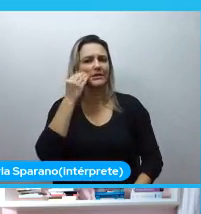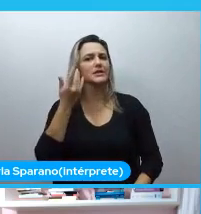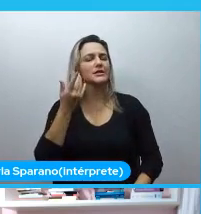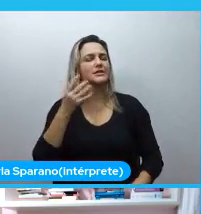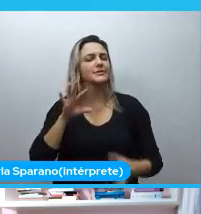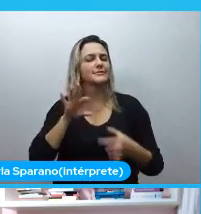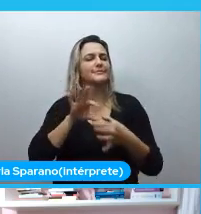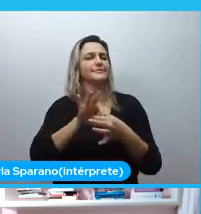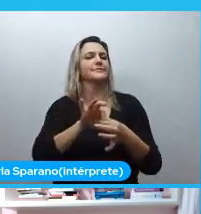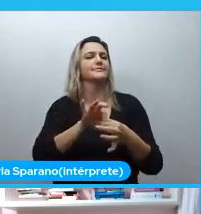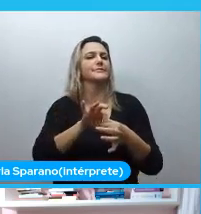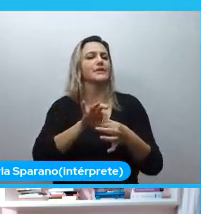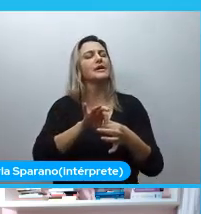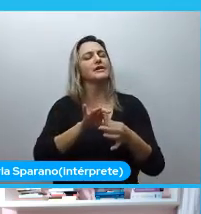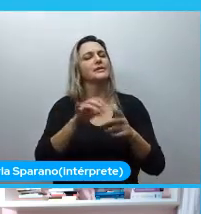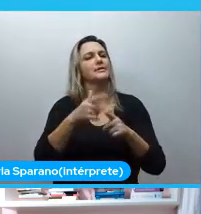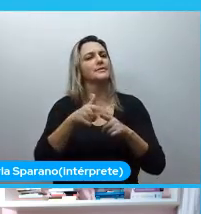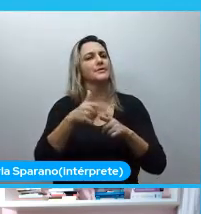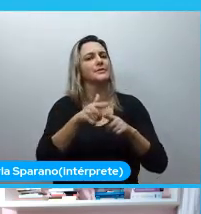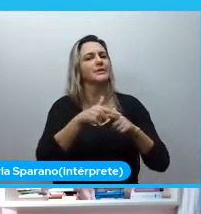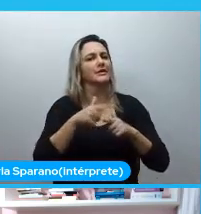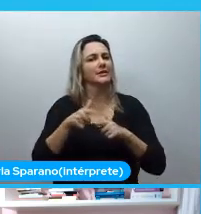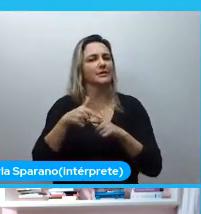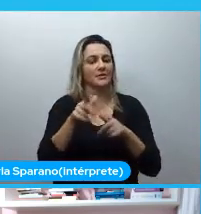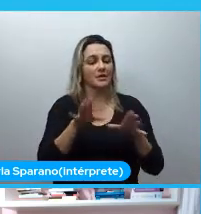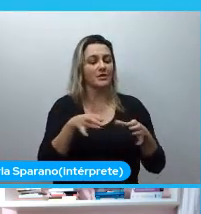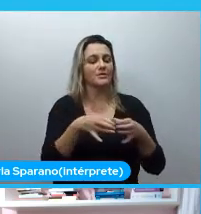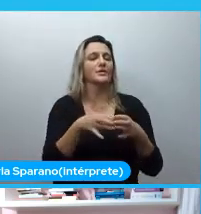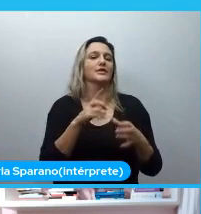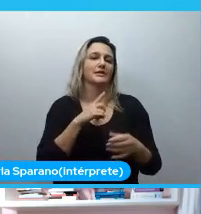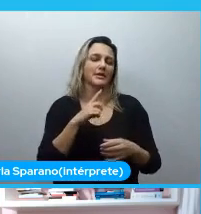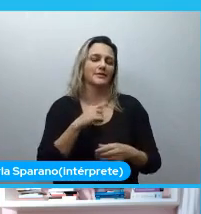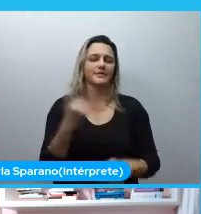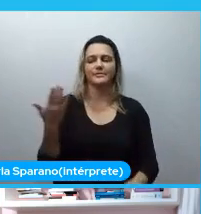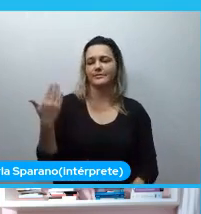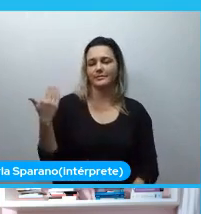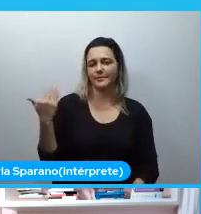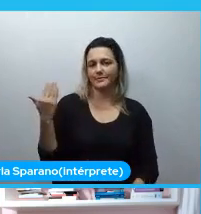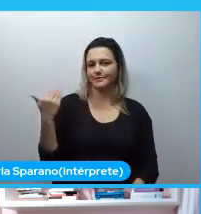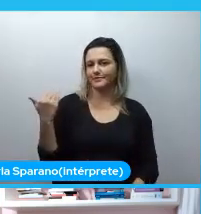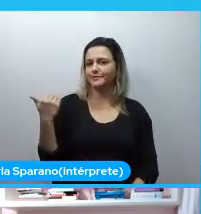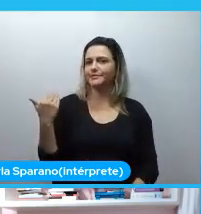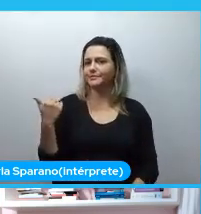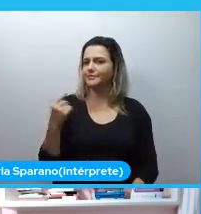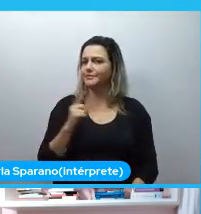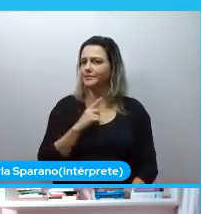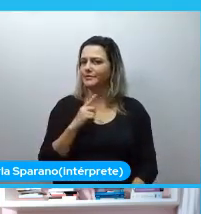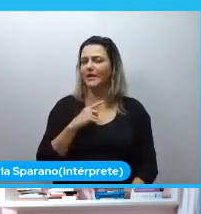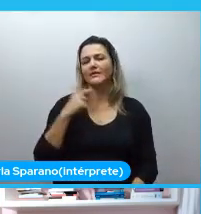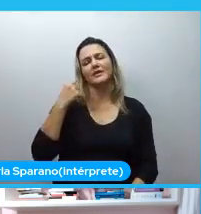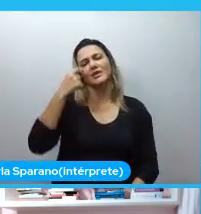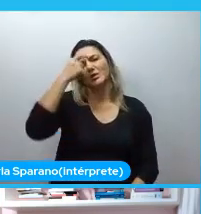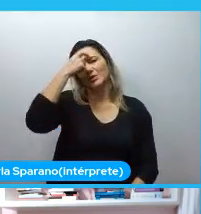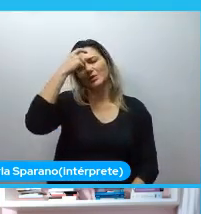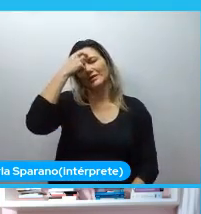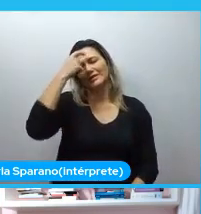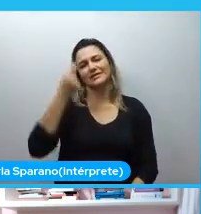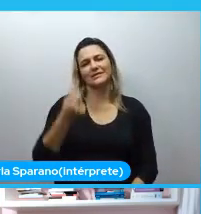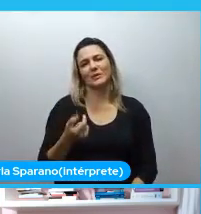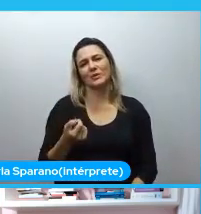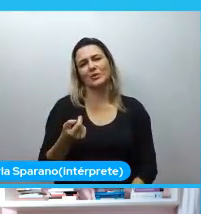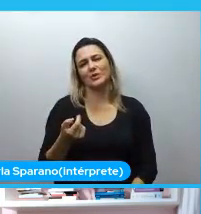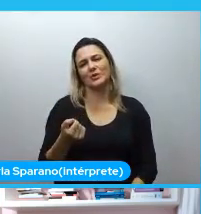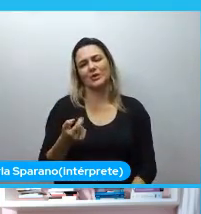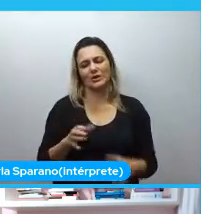problemáticas que a gente enfrentou na comunidade. Então, e na época, a gente tinha muita pouca consciência de classe, de